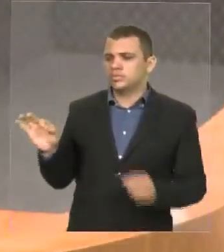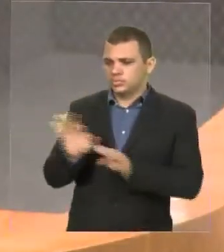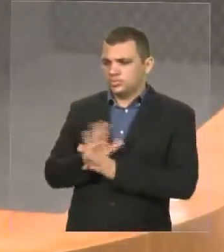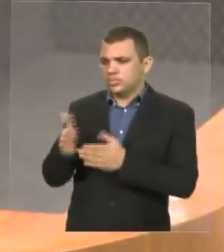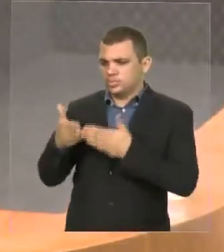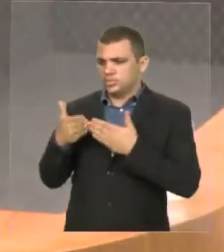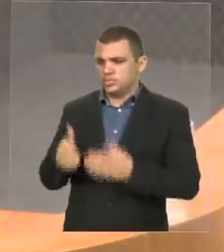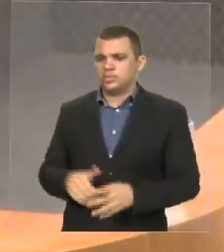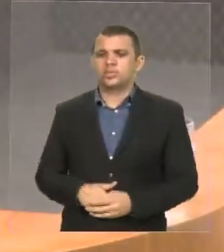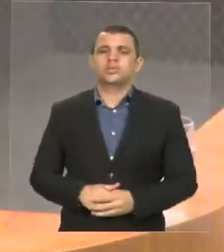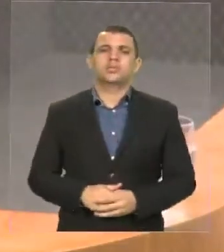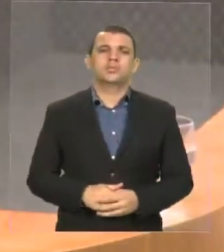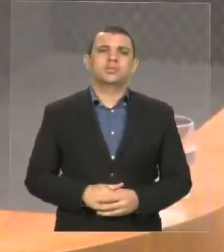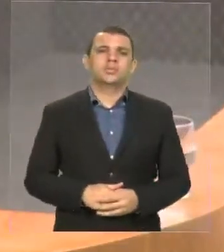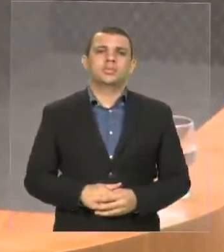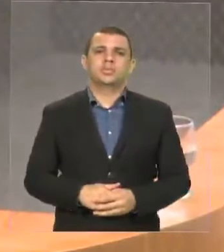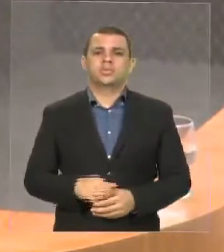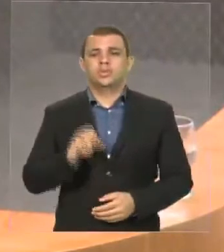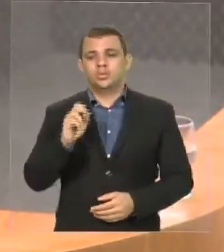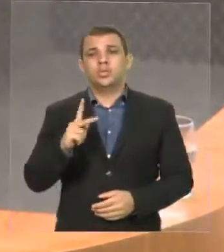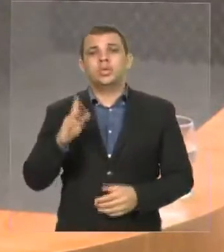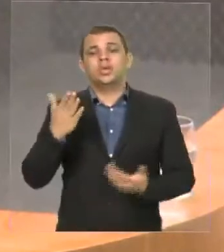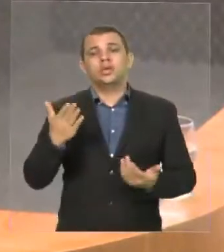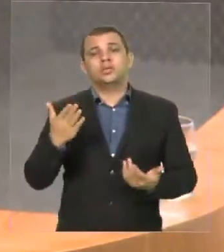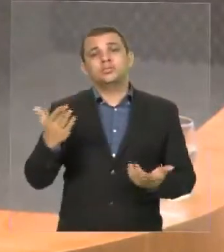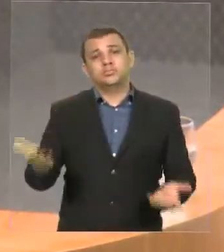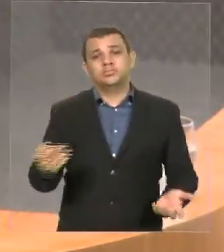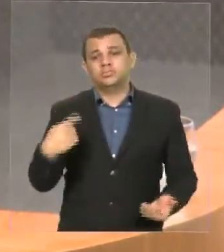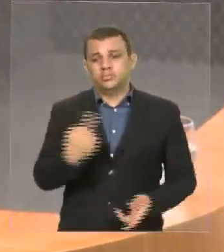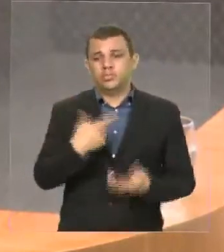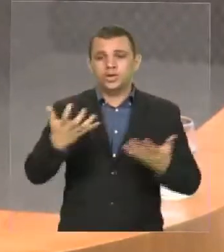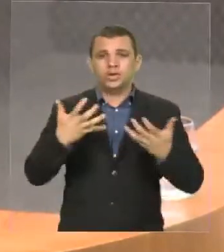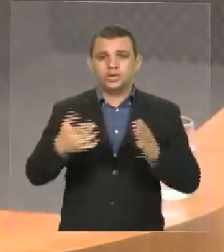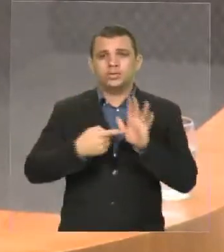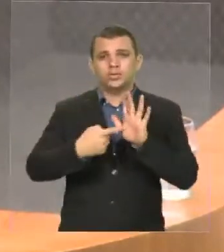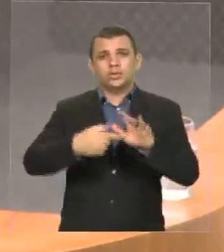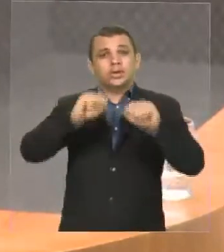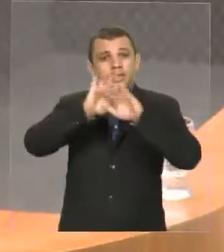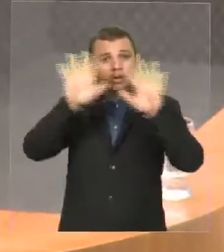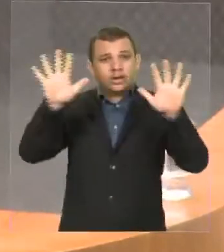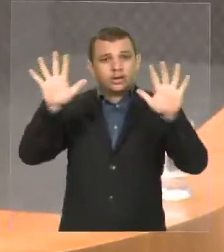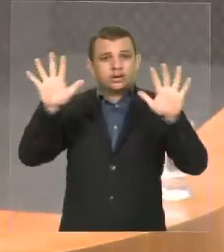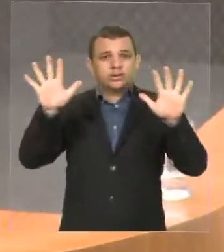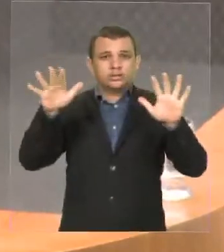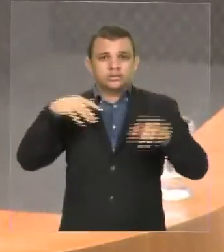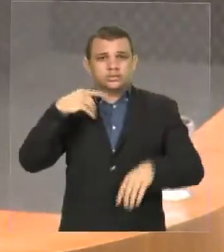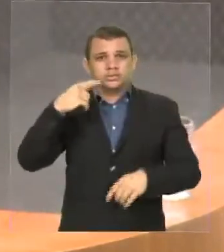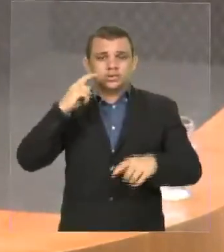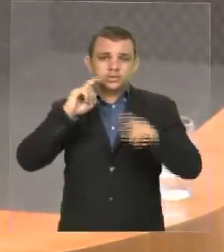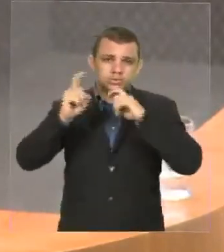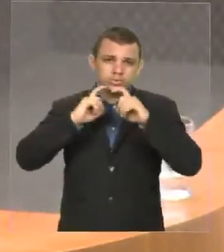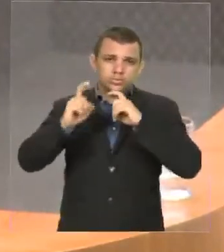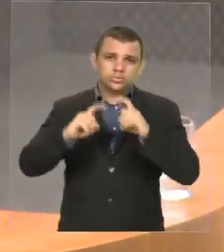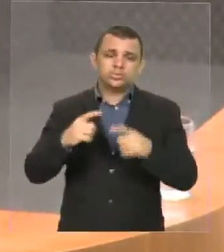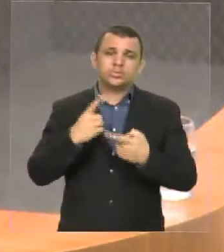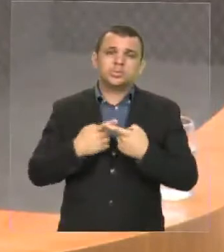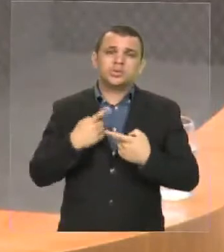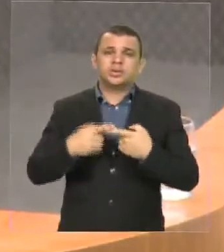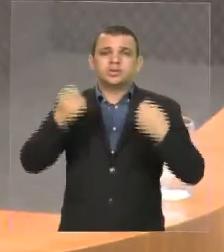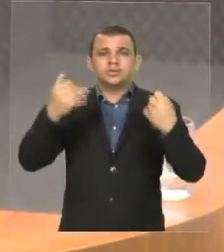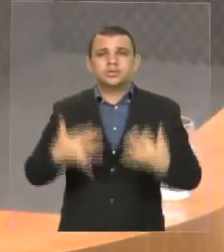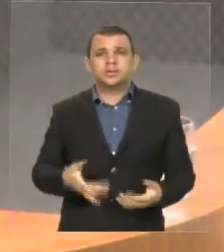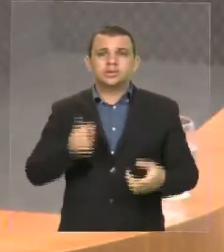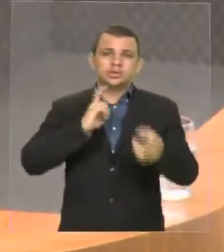muito bem. Então, aqui nós estamos querendo dar transparência a essa discussão. Não se ouve falar, nas discussões,